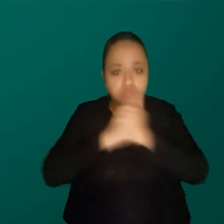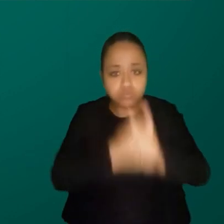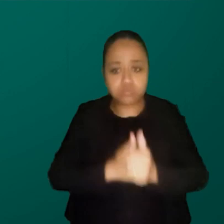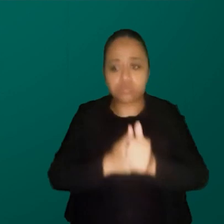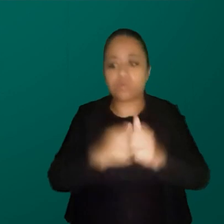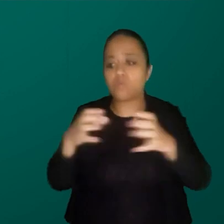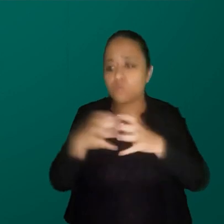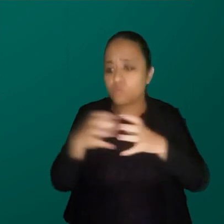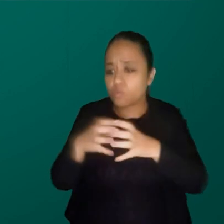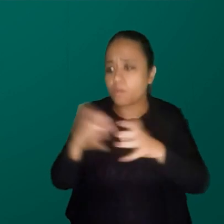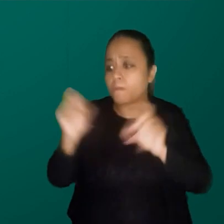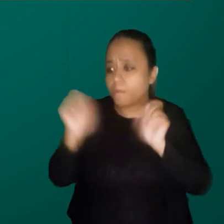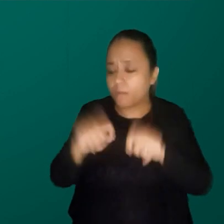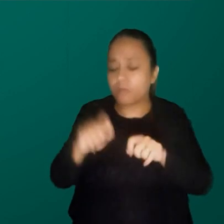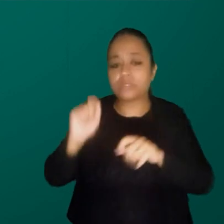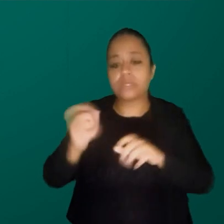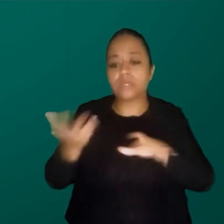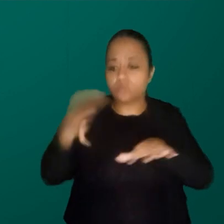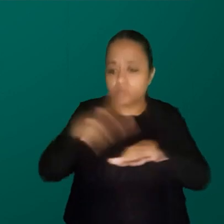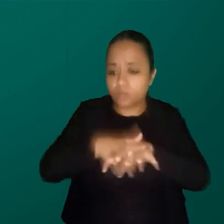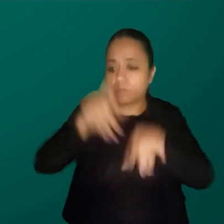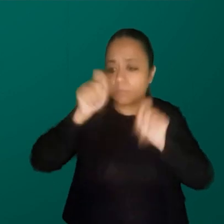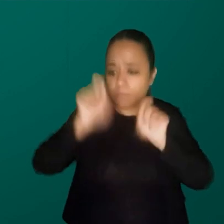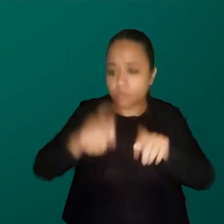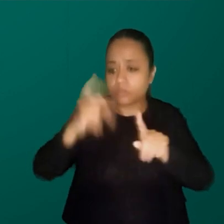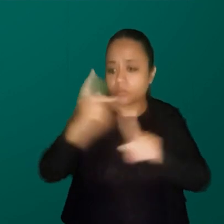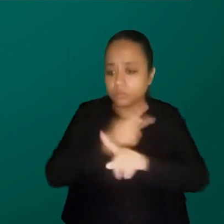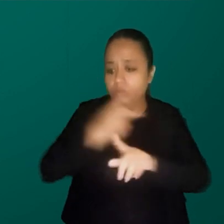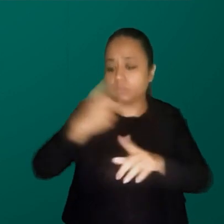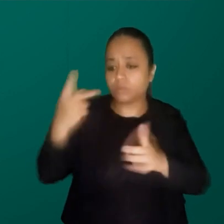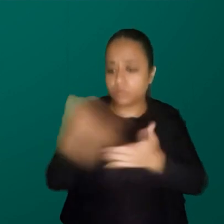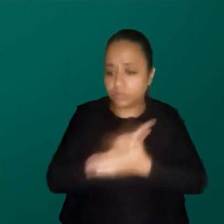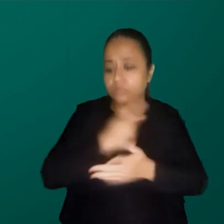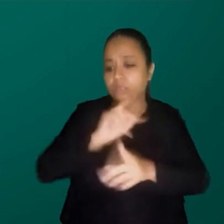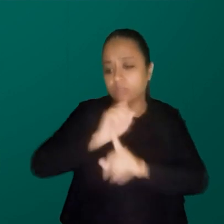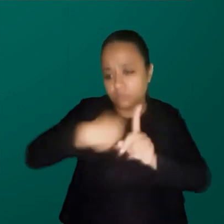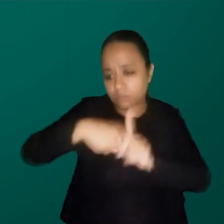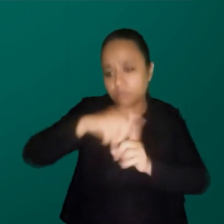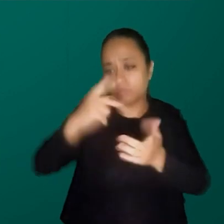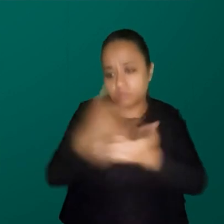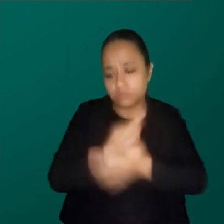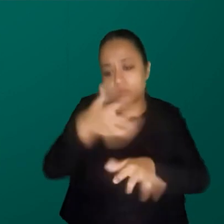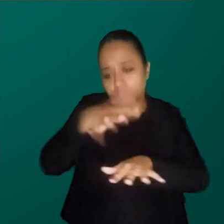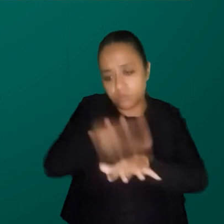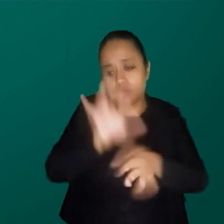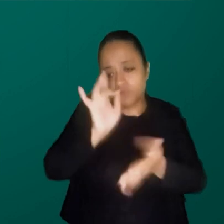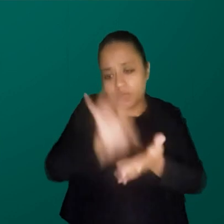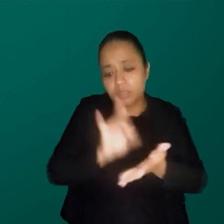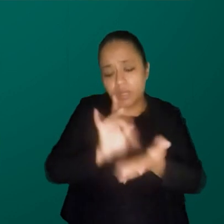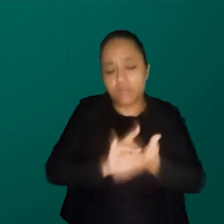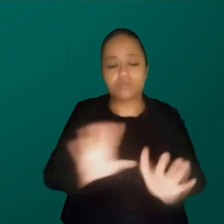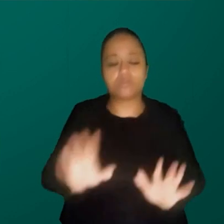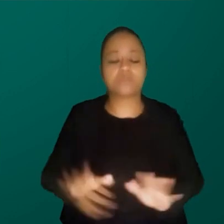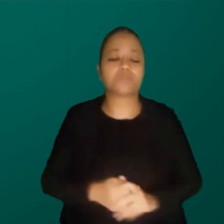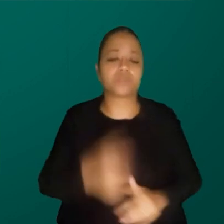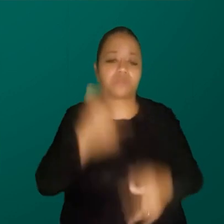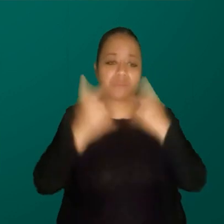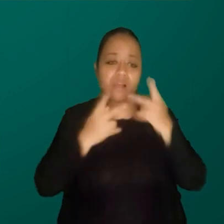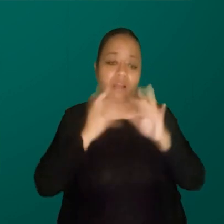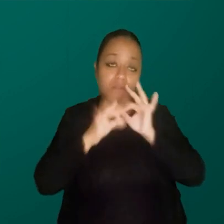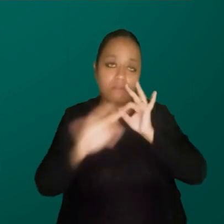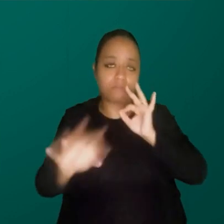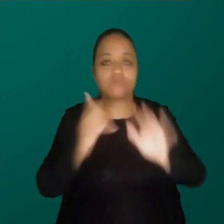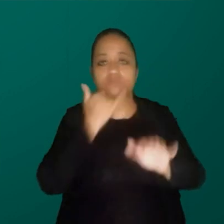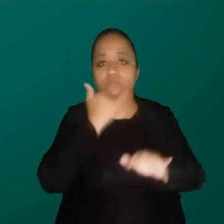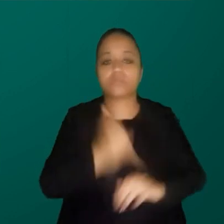a longo prazo para que essa inclusão social aconteça de verdade. Essa aqui eu queria deixar, desculpa, a fala longa.